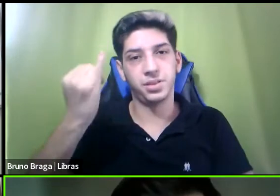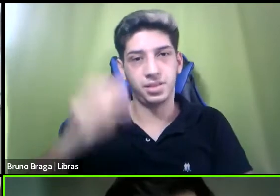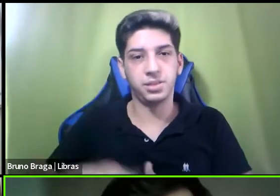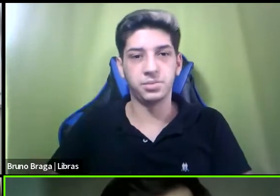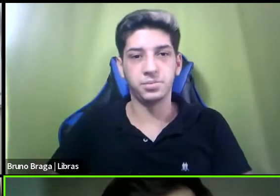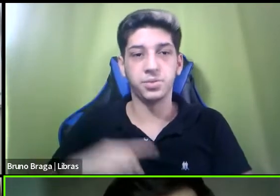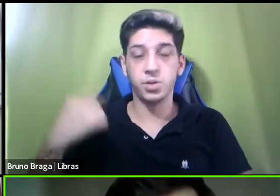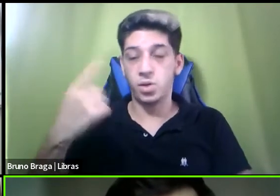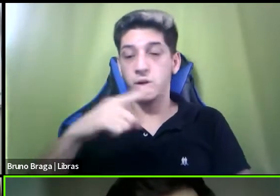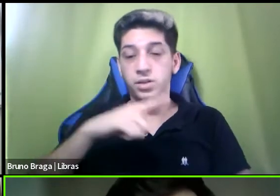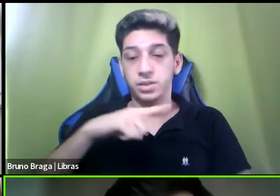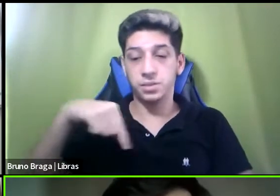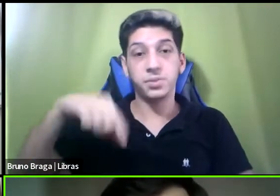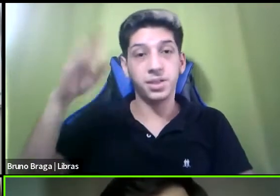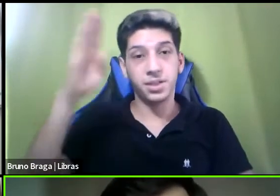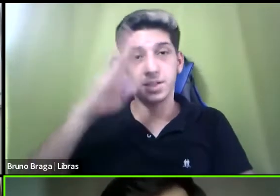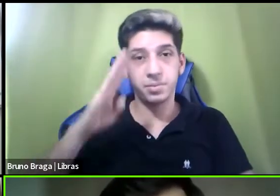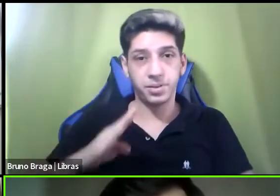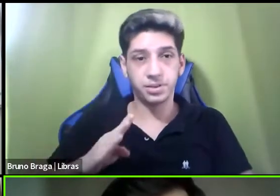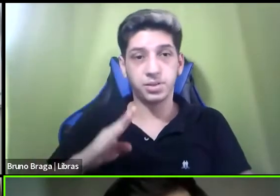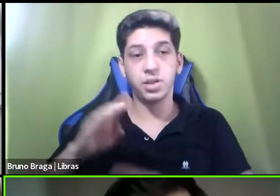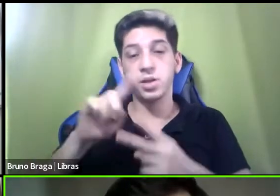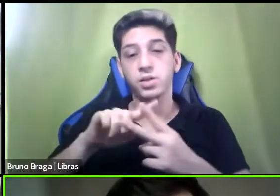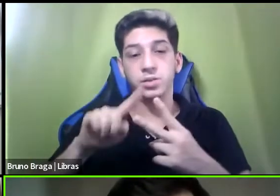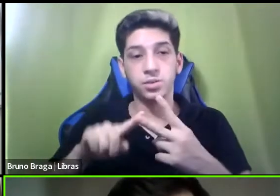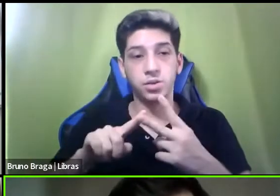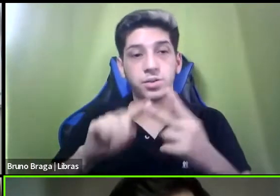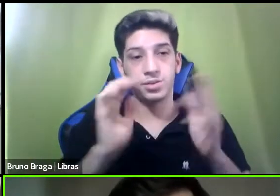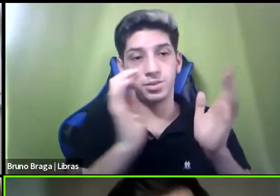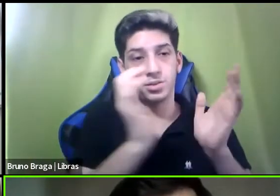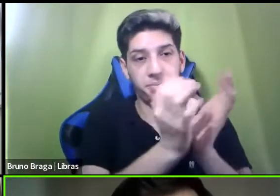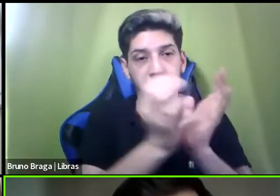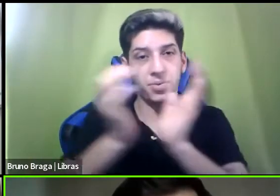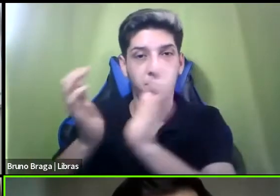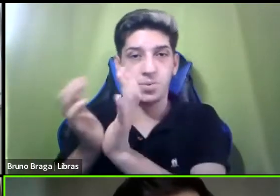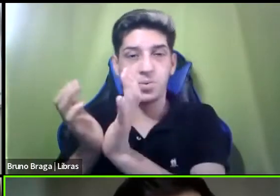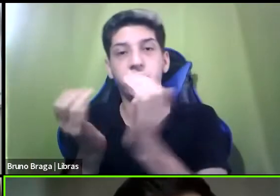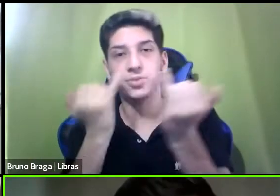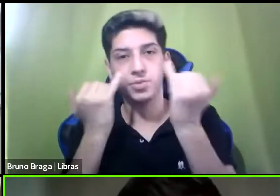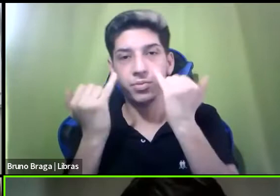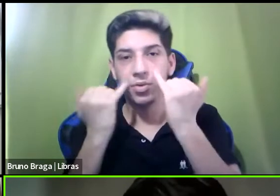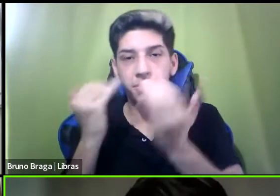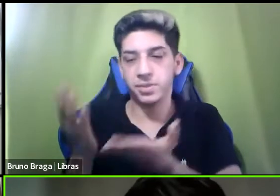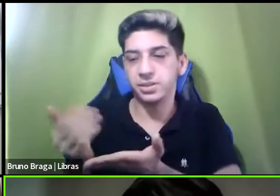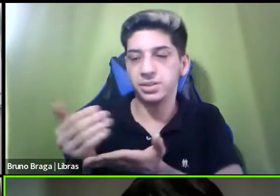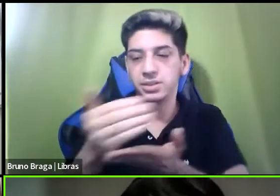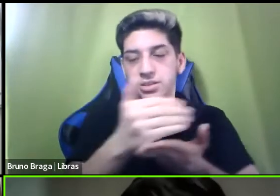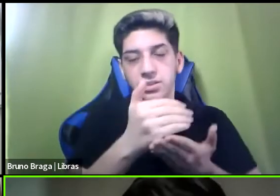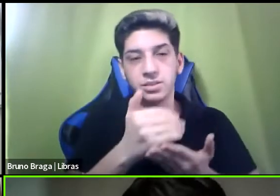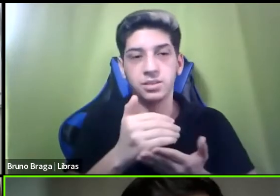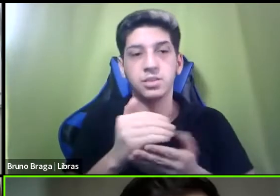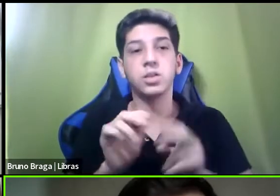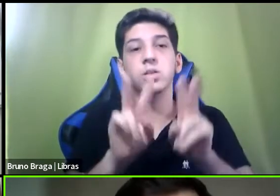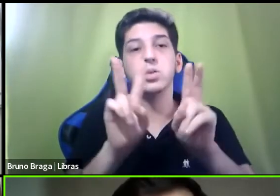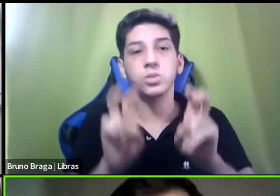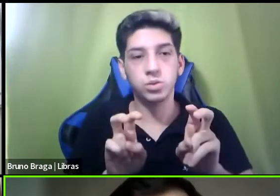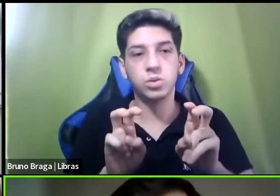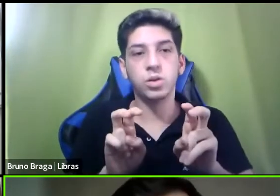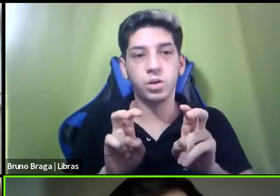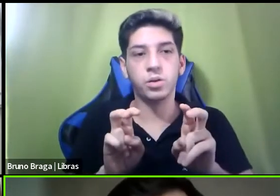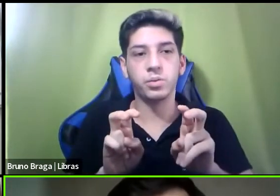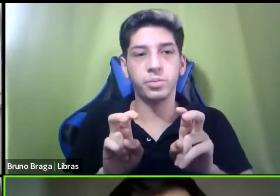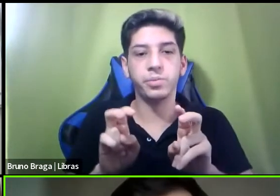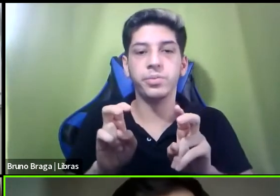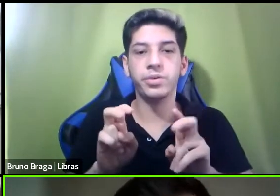temos no Brasil dois conjuntos de dados relativos ao fenômeno social